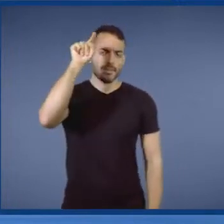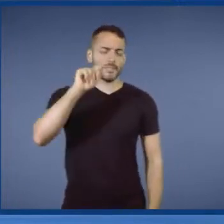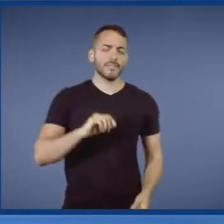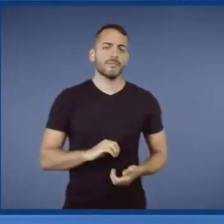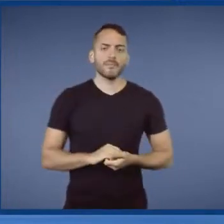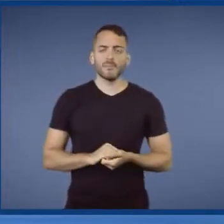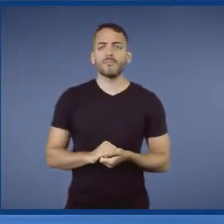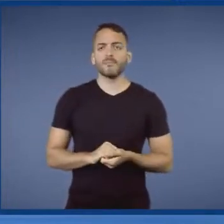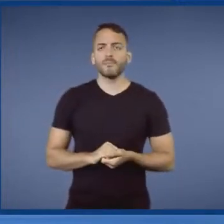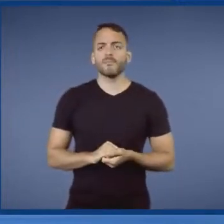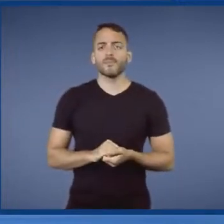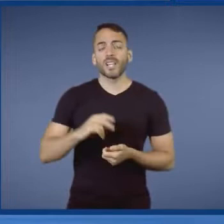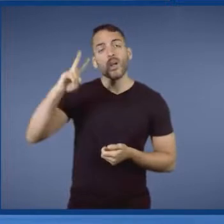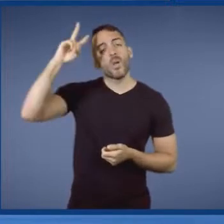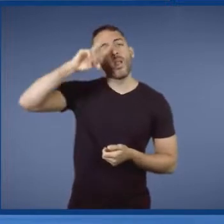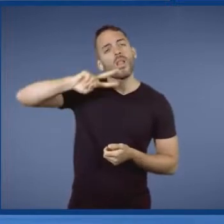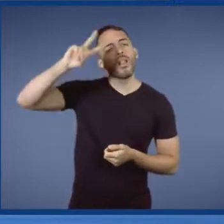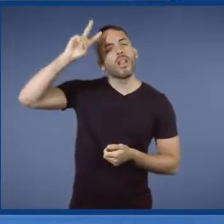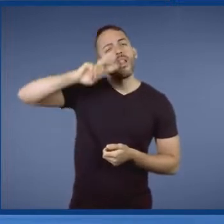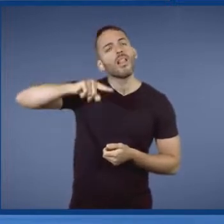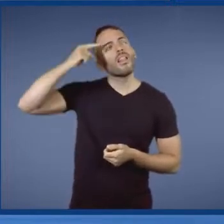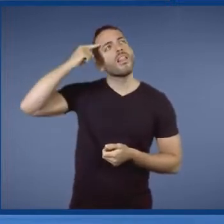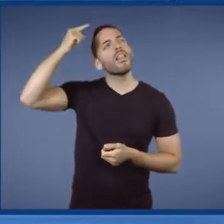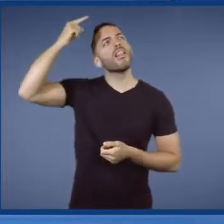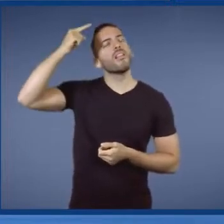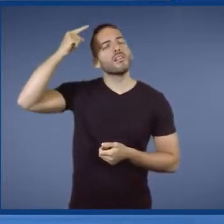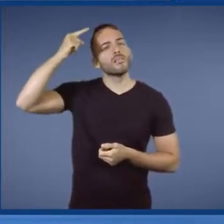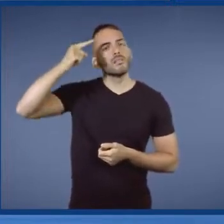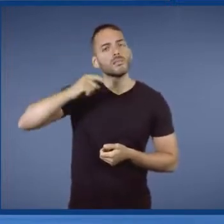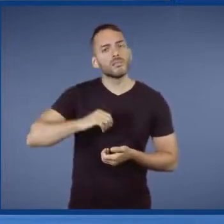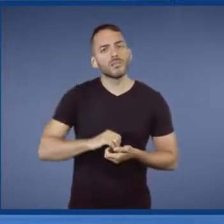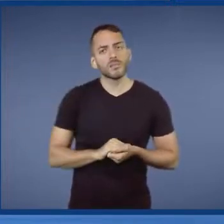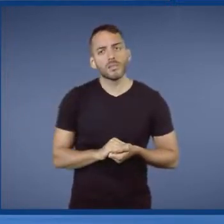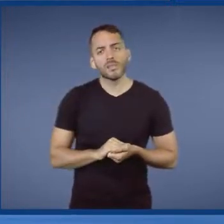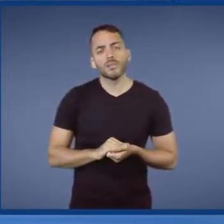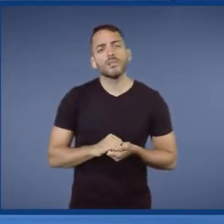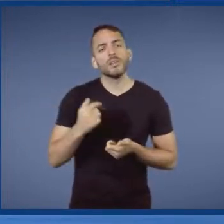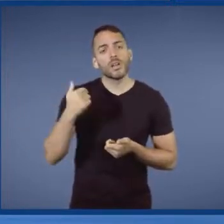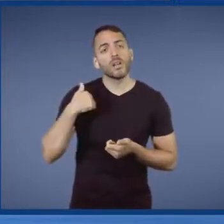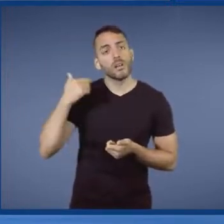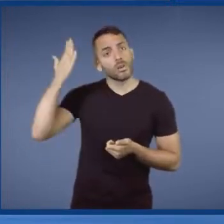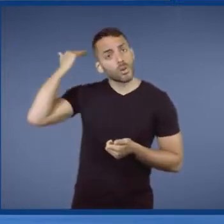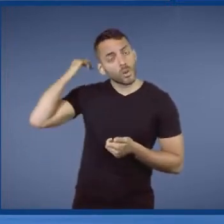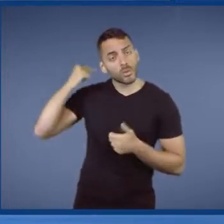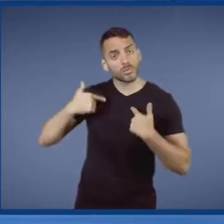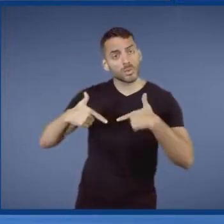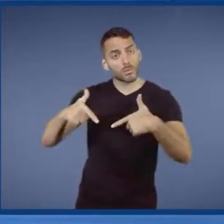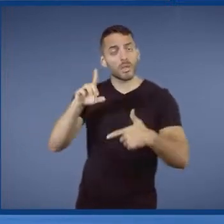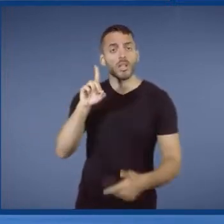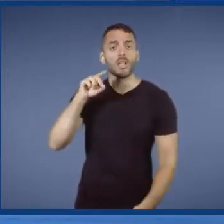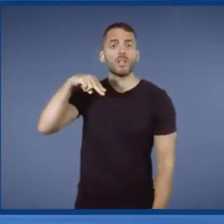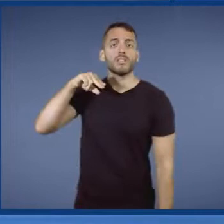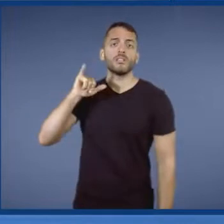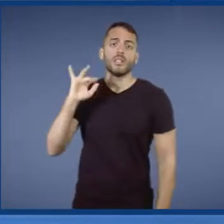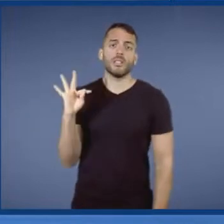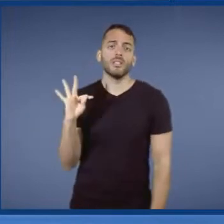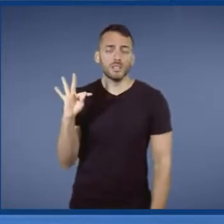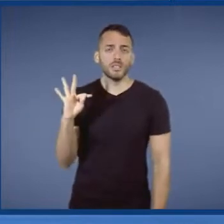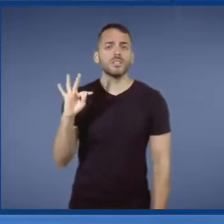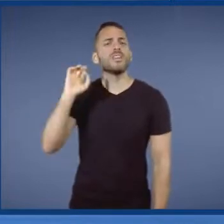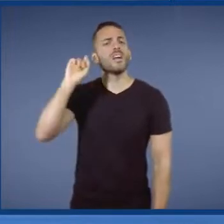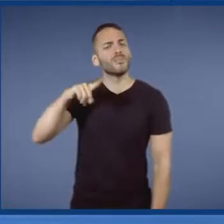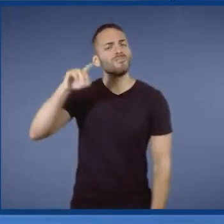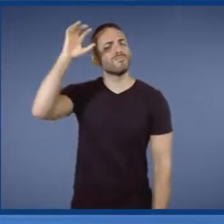É impossível não lembrar do meu tempo de DENIT, foi uma grande escola,